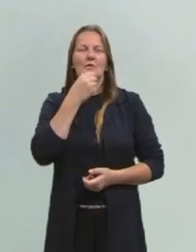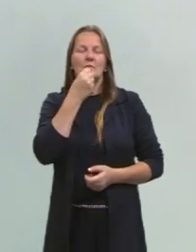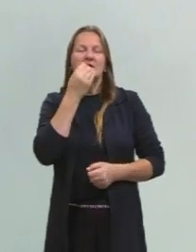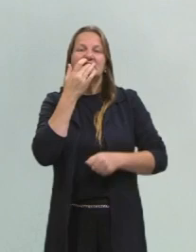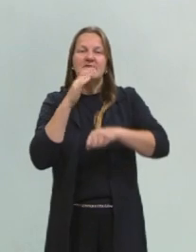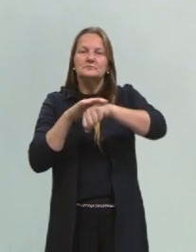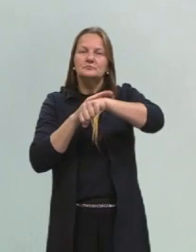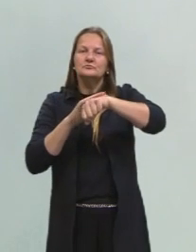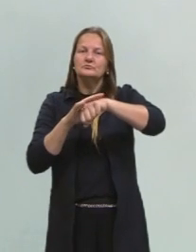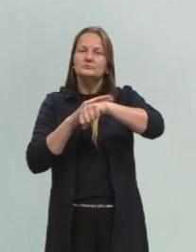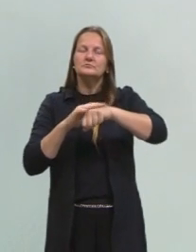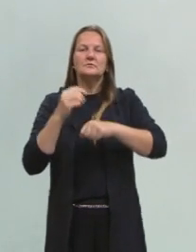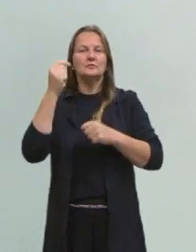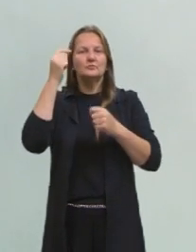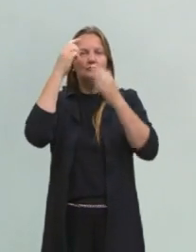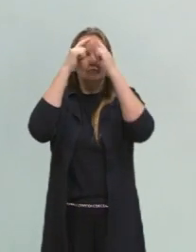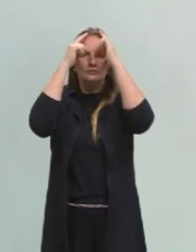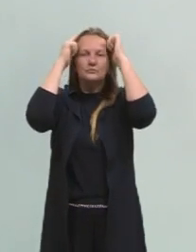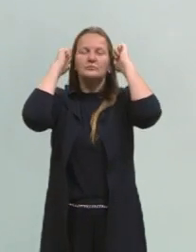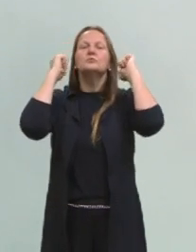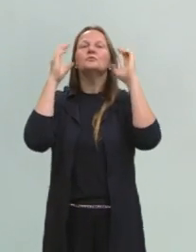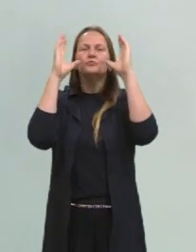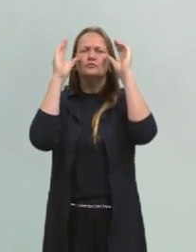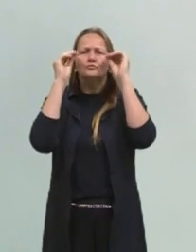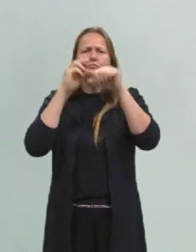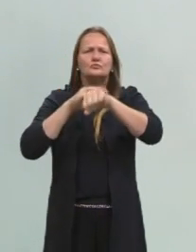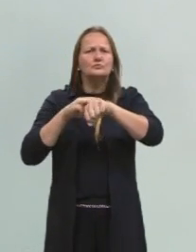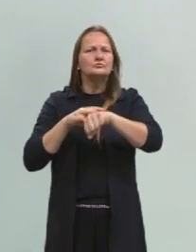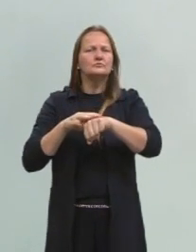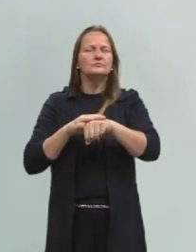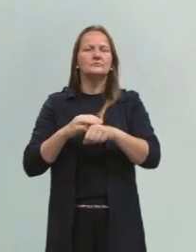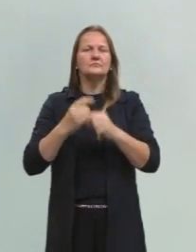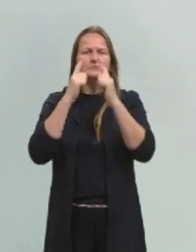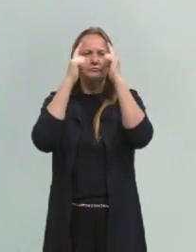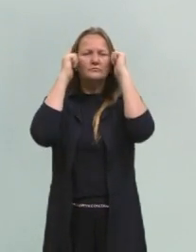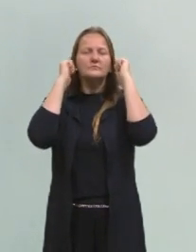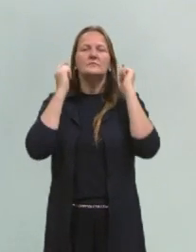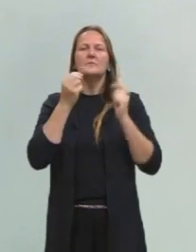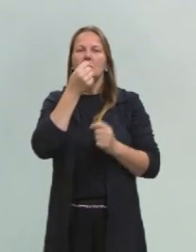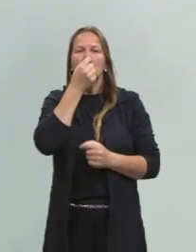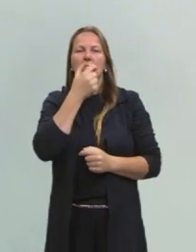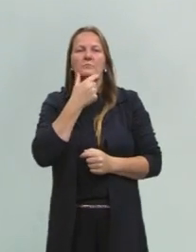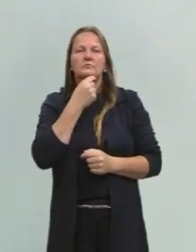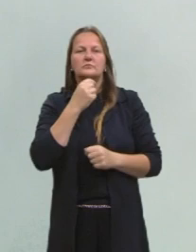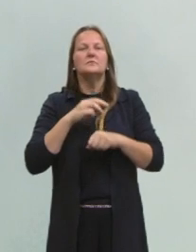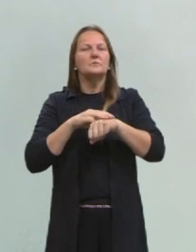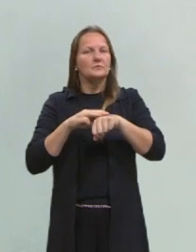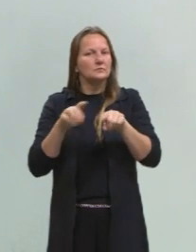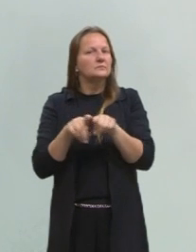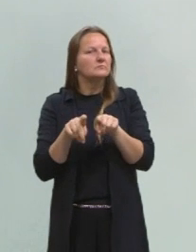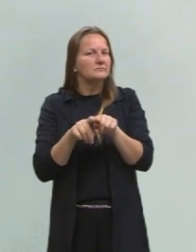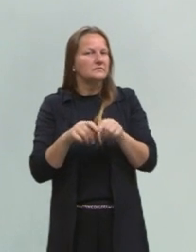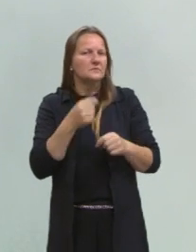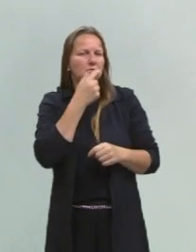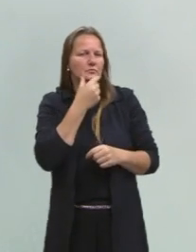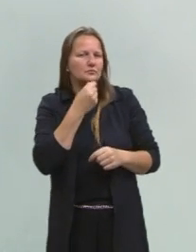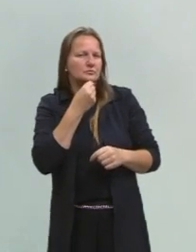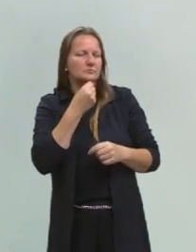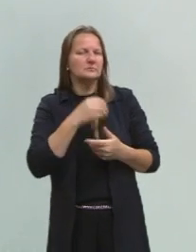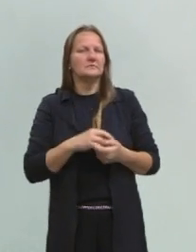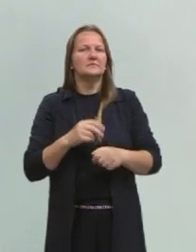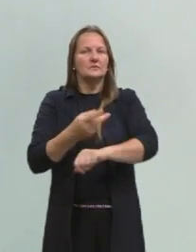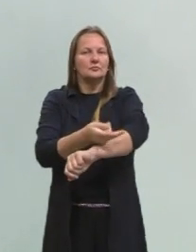branco, tenho cabelo castanho bem escuro, uso ele curto, tenho a barba castanha escura também, uso ela mais comprida, tenho